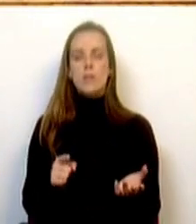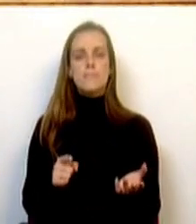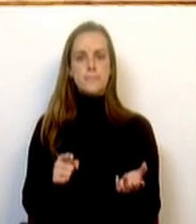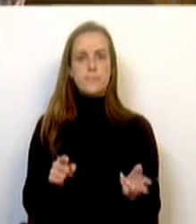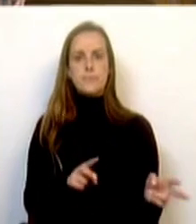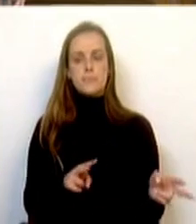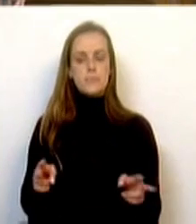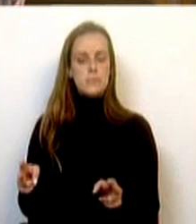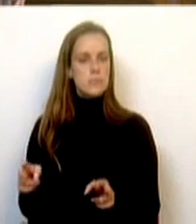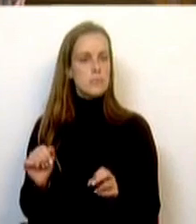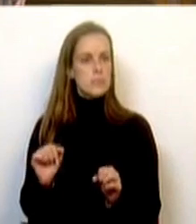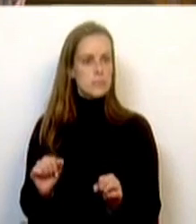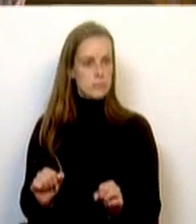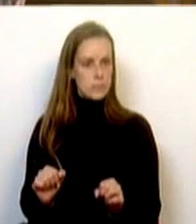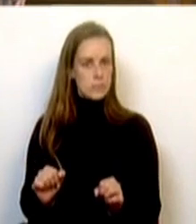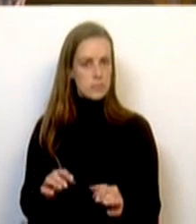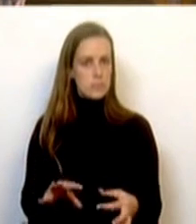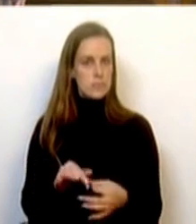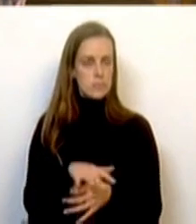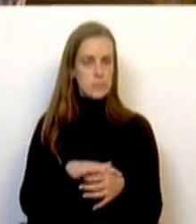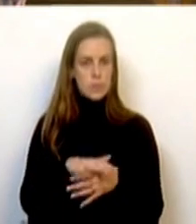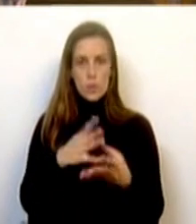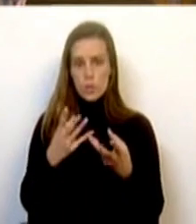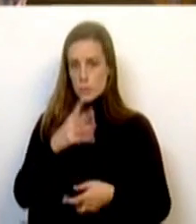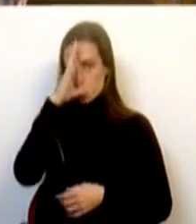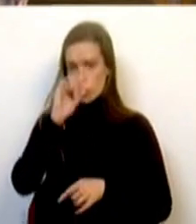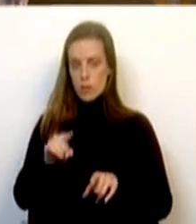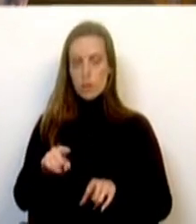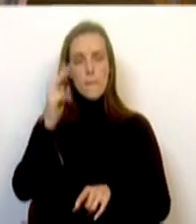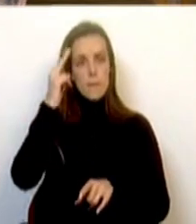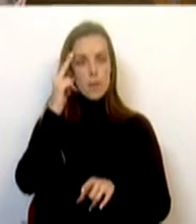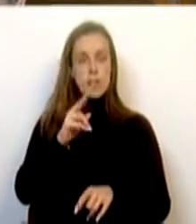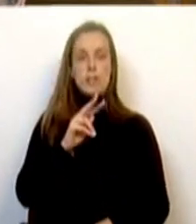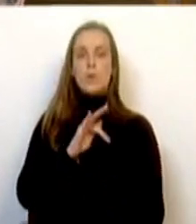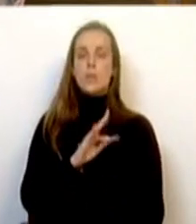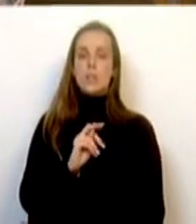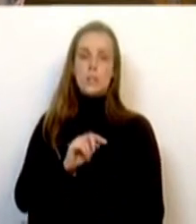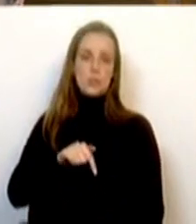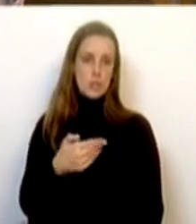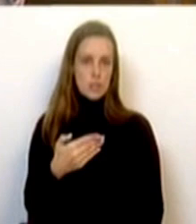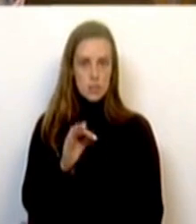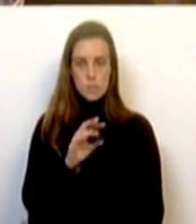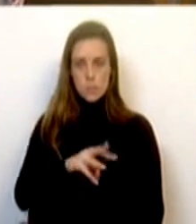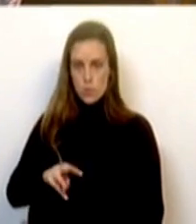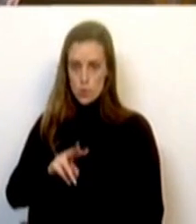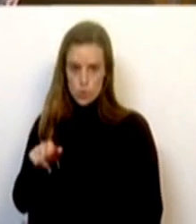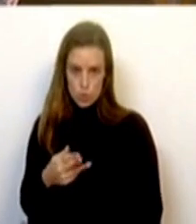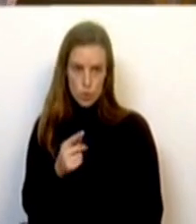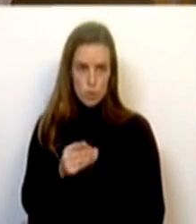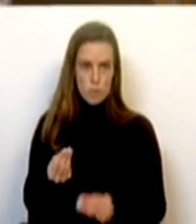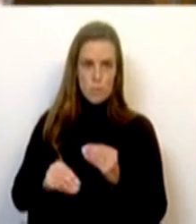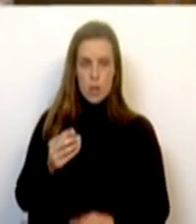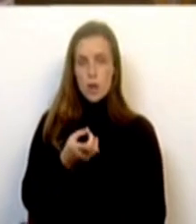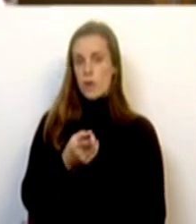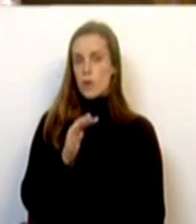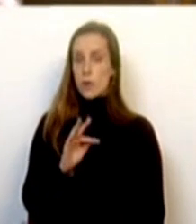âmbito desta proposta de Orçamento de Estado para a Madeira. Estamos a falar de 343,7 milhões de euros, mais 94